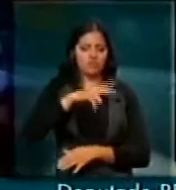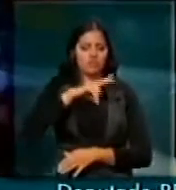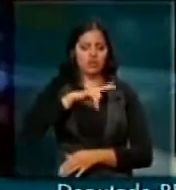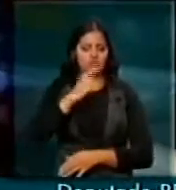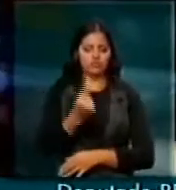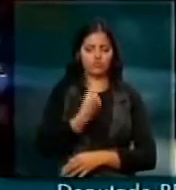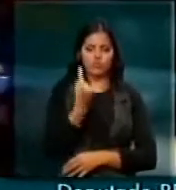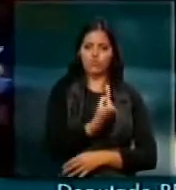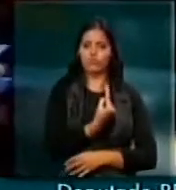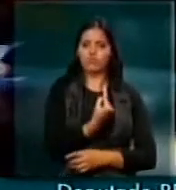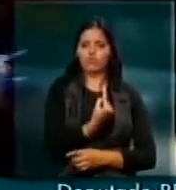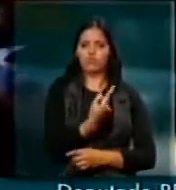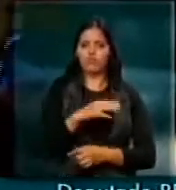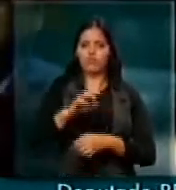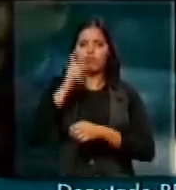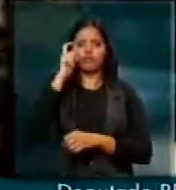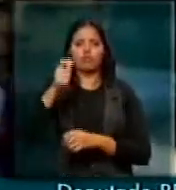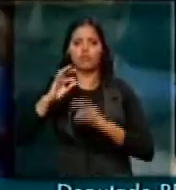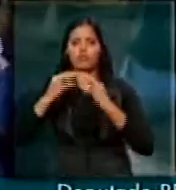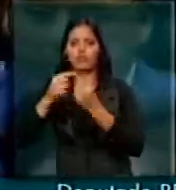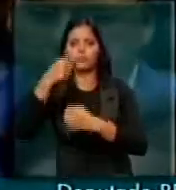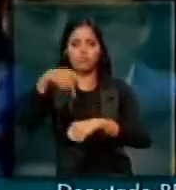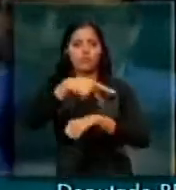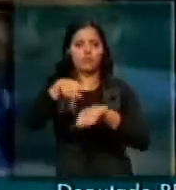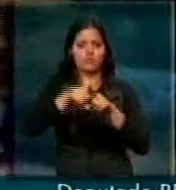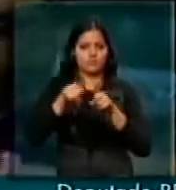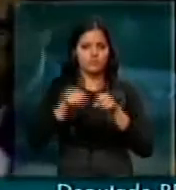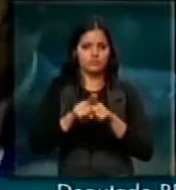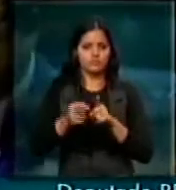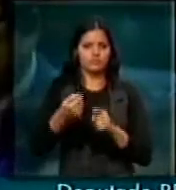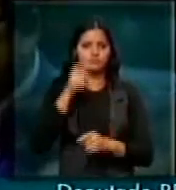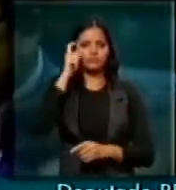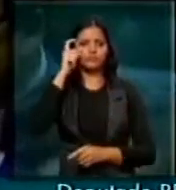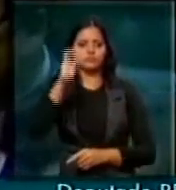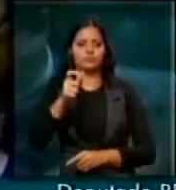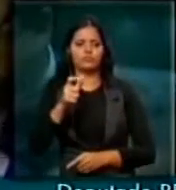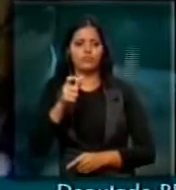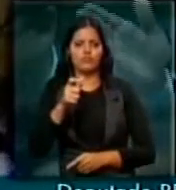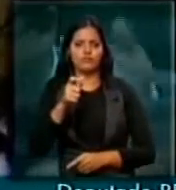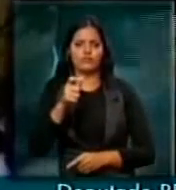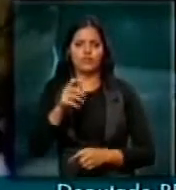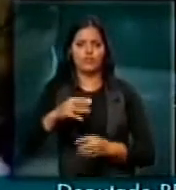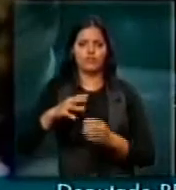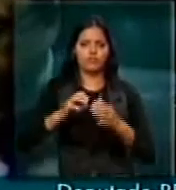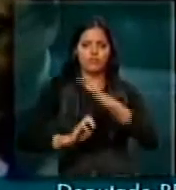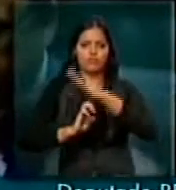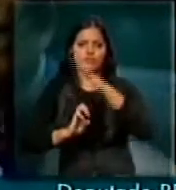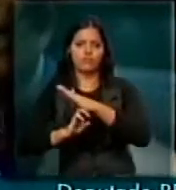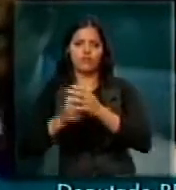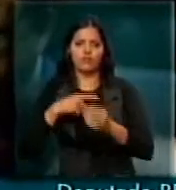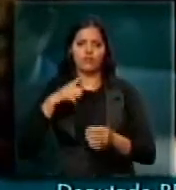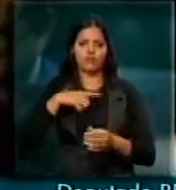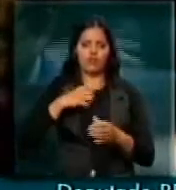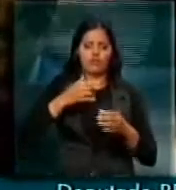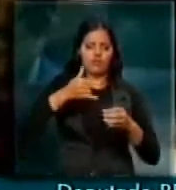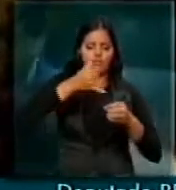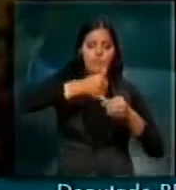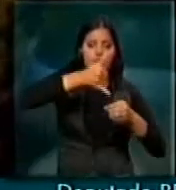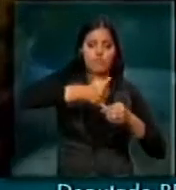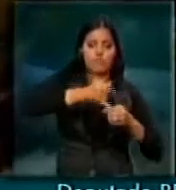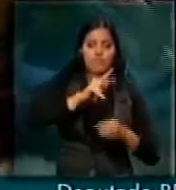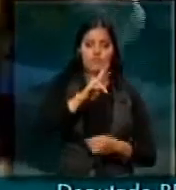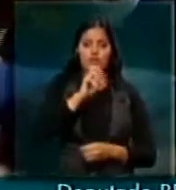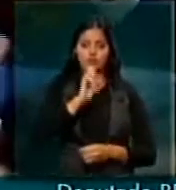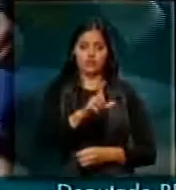e na maioria das vezes interesses estrangeiros, que são os interesses das multinacionais no óleo que está contido na camada do pré-sal